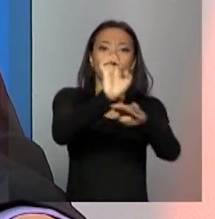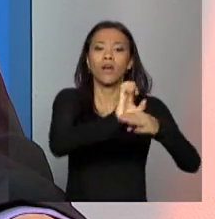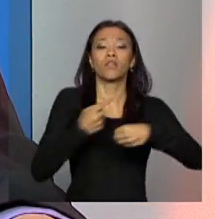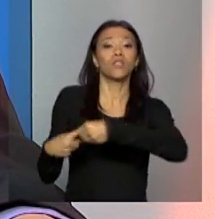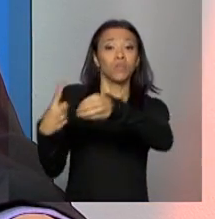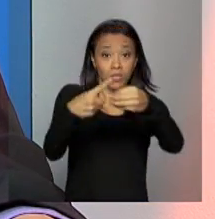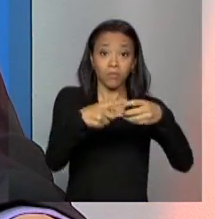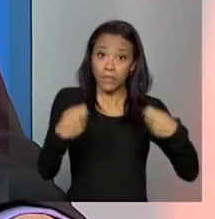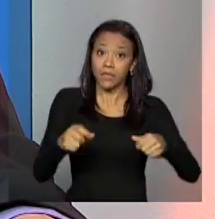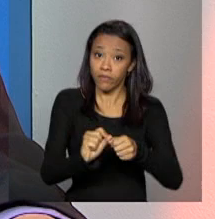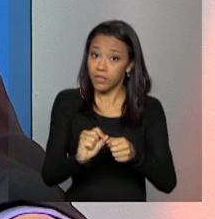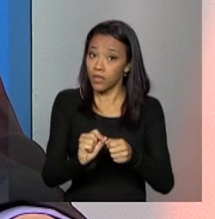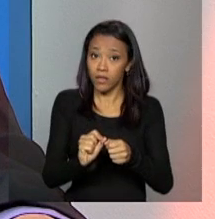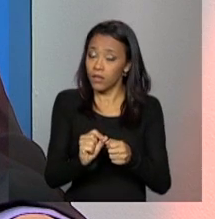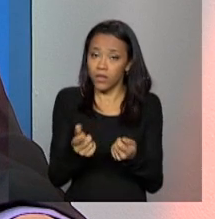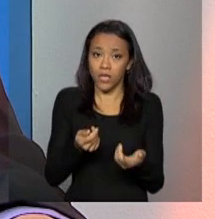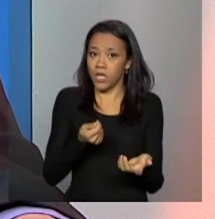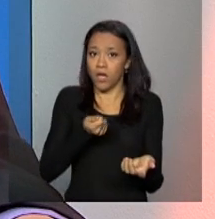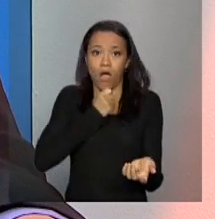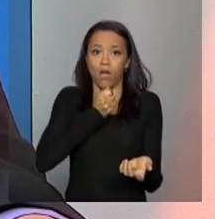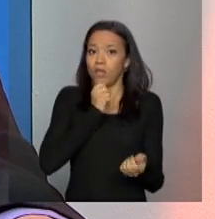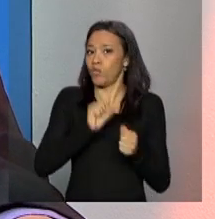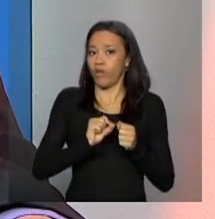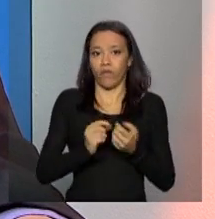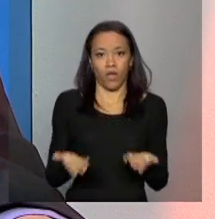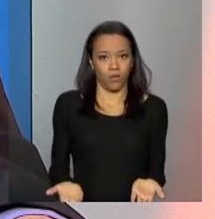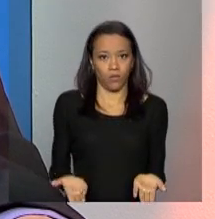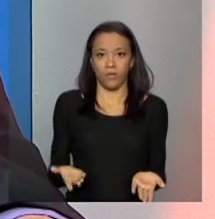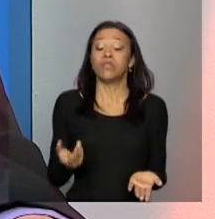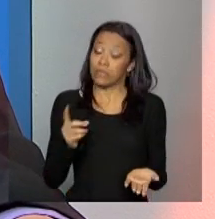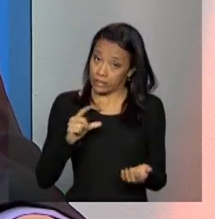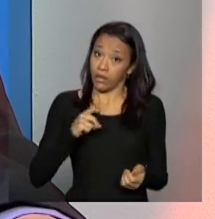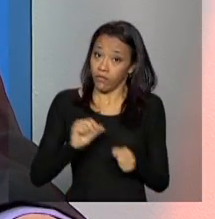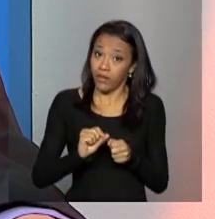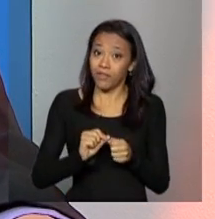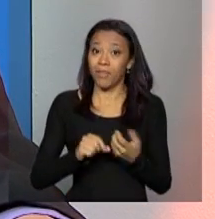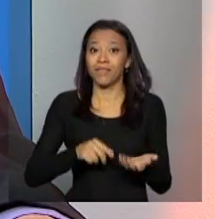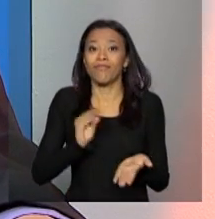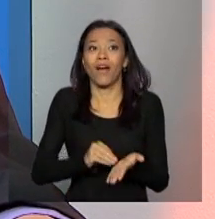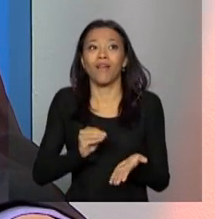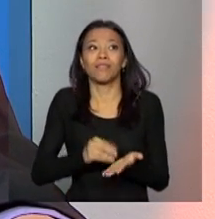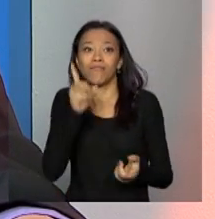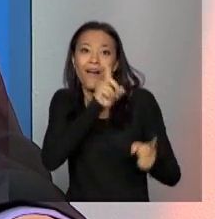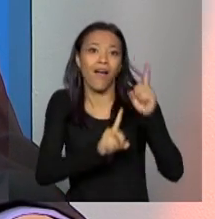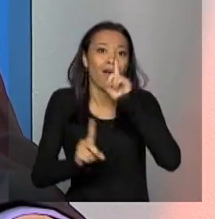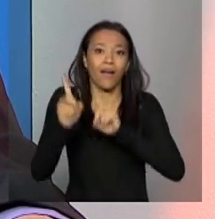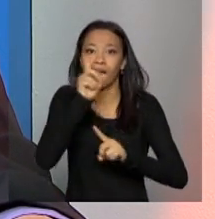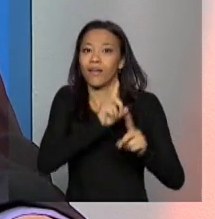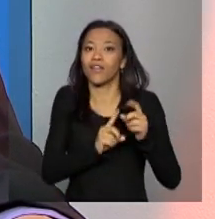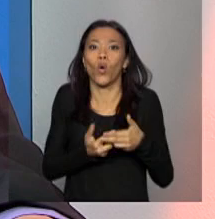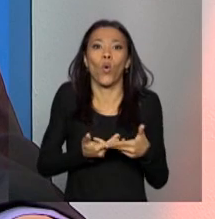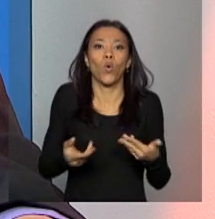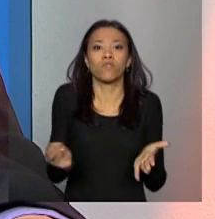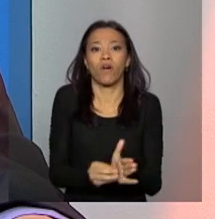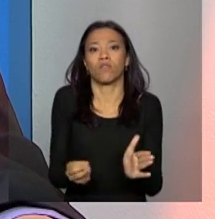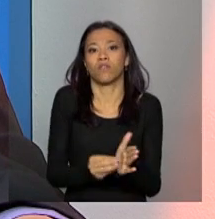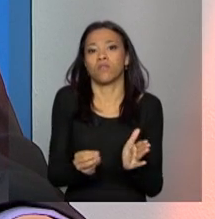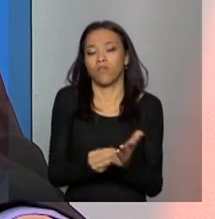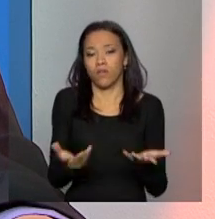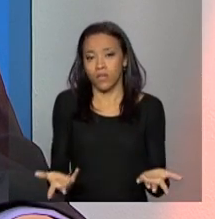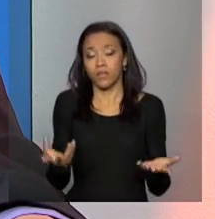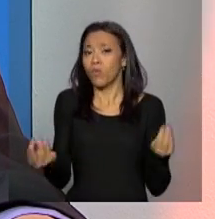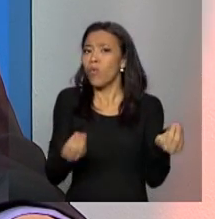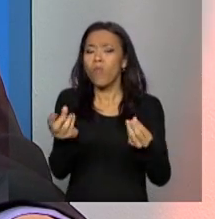não têm feito e que não têm cumprido ou que têm cumprido mas não satisfatoriamente e discutir também quais as diretrizes nós vamos implementar para que